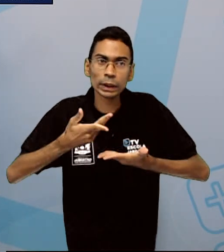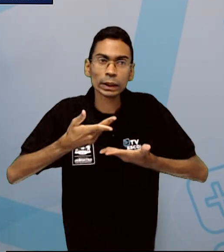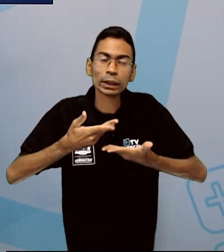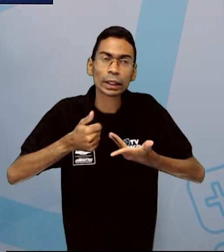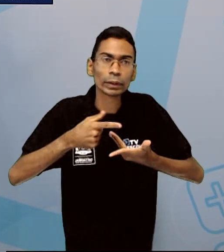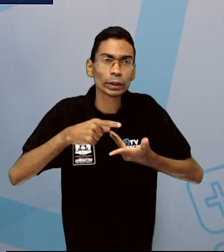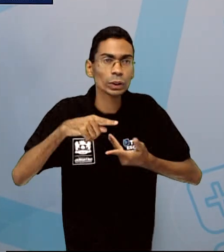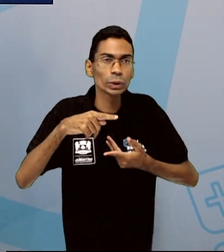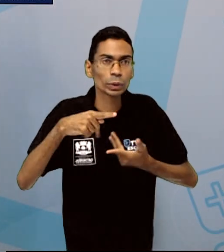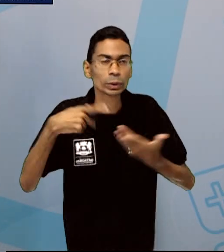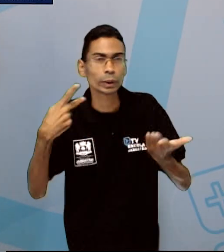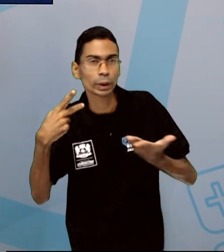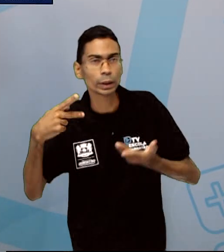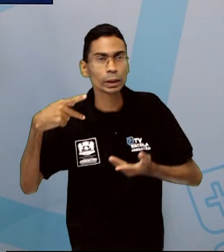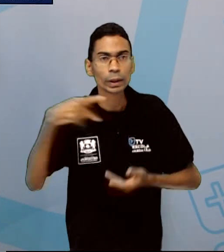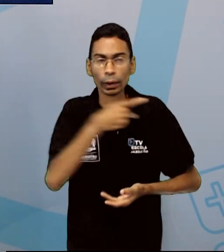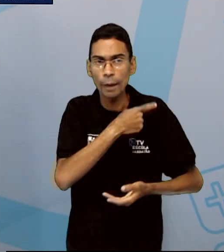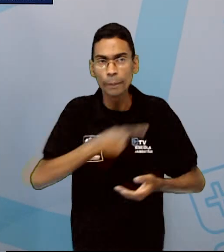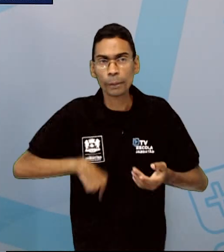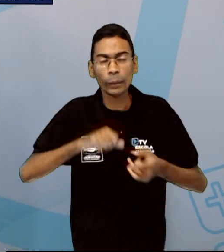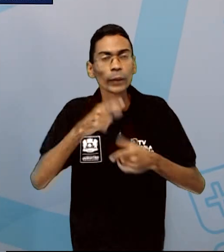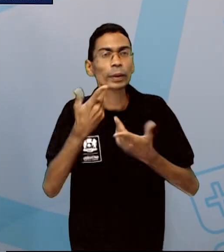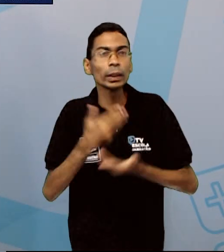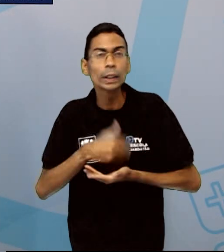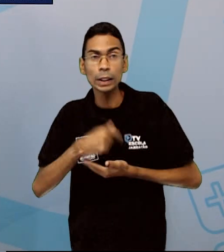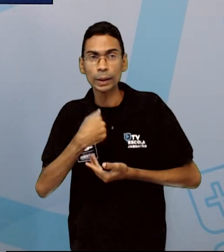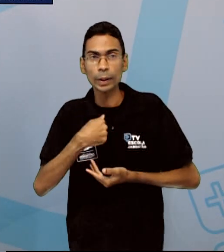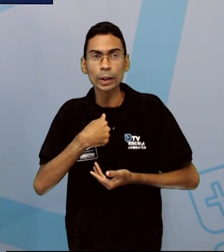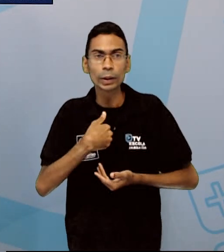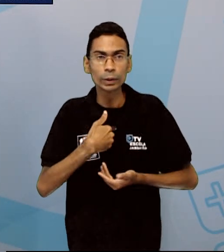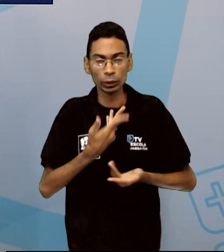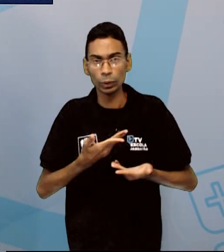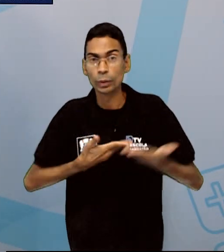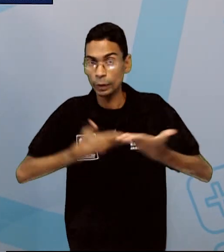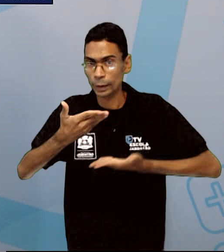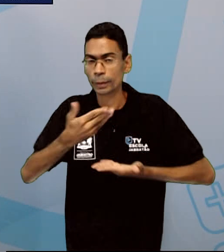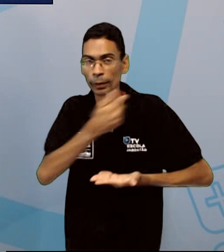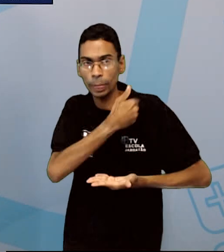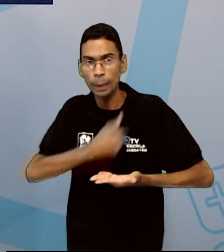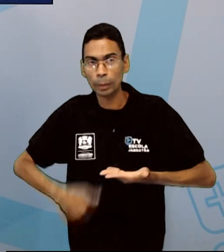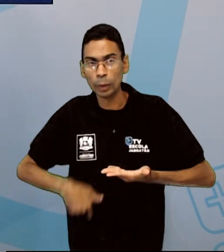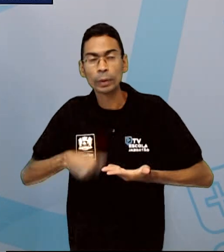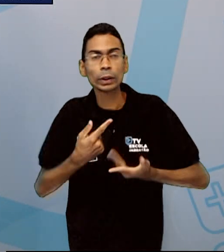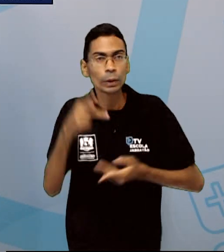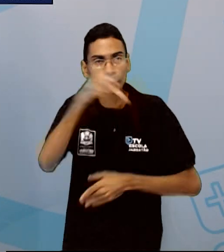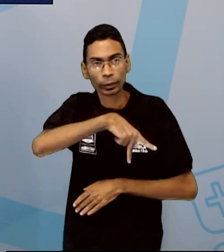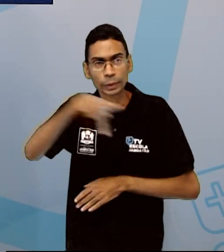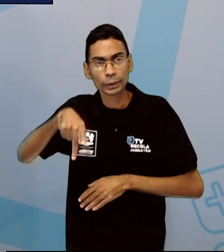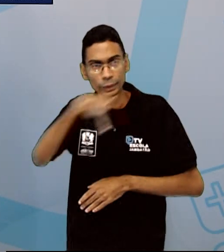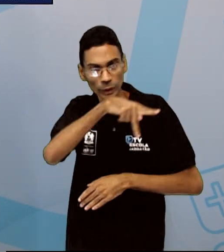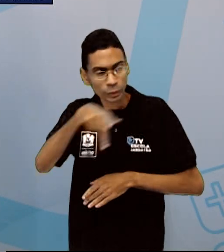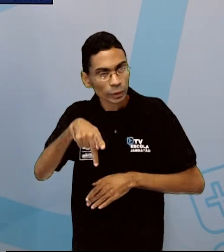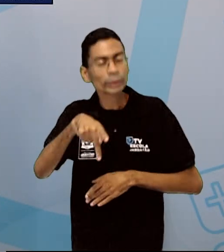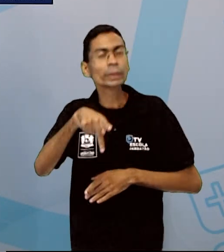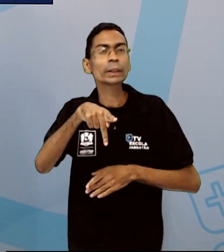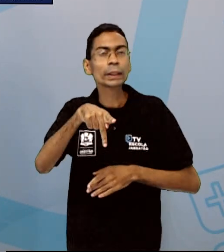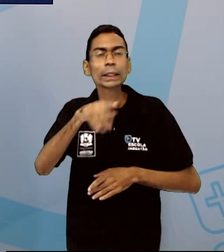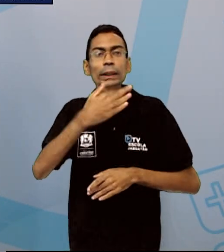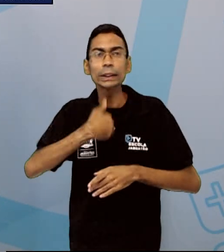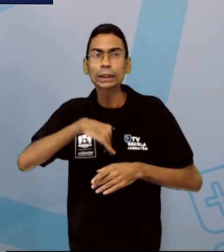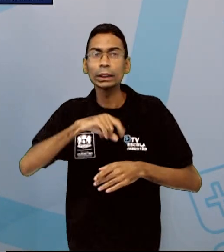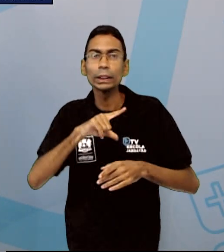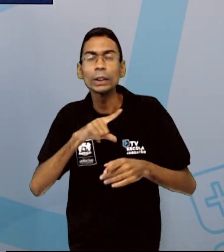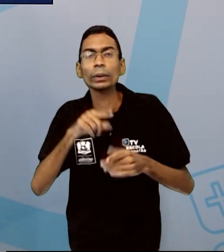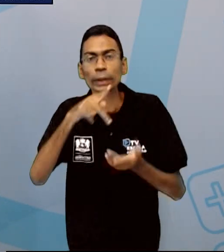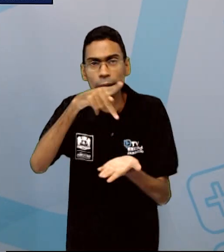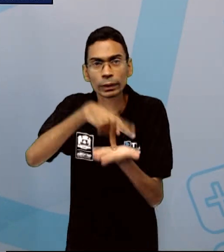eu não estou entendendo. Vou explicar para vocês. Eu sou servidora pública, sou professora. Então, a minha obrigação é de